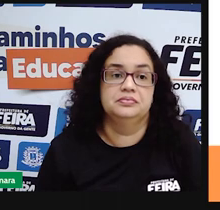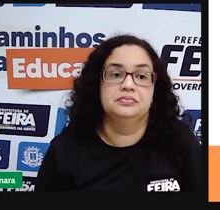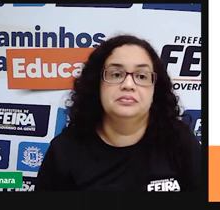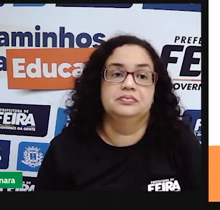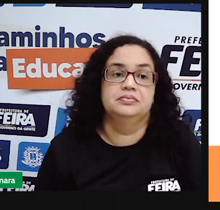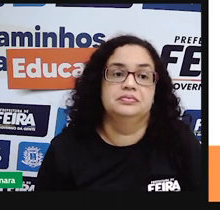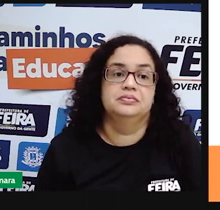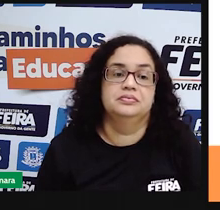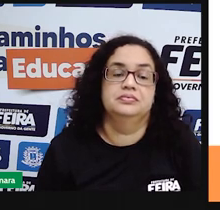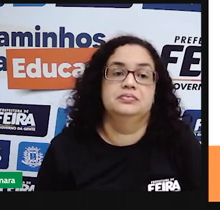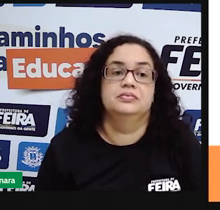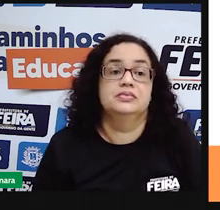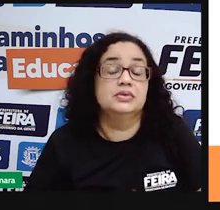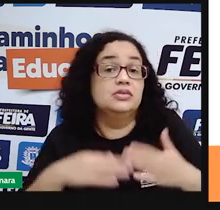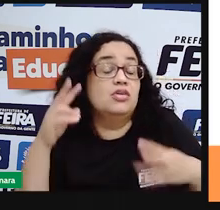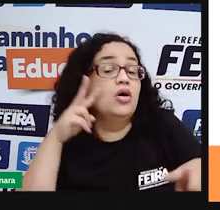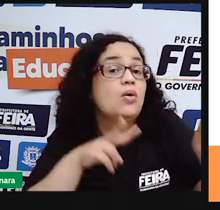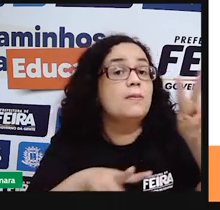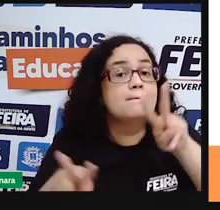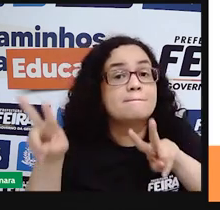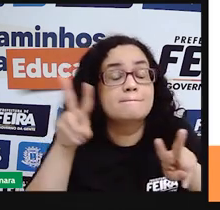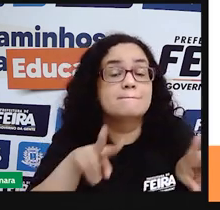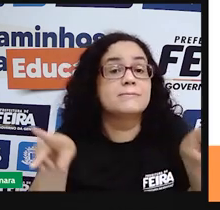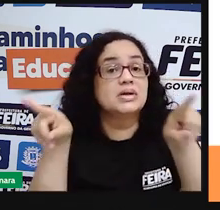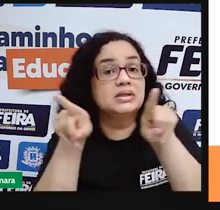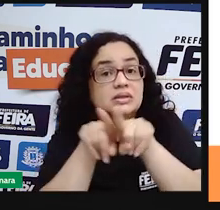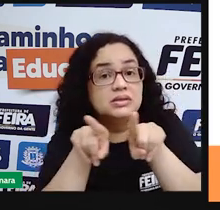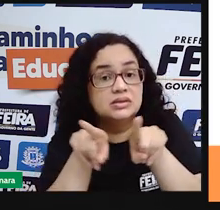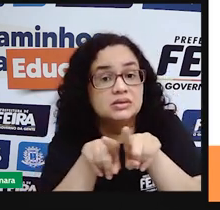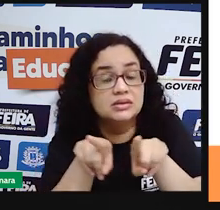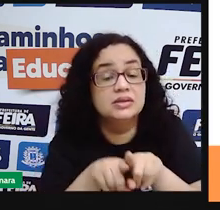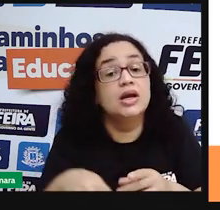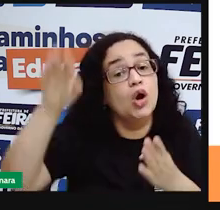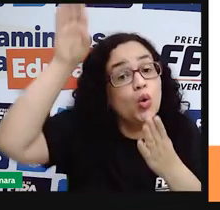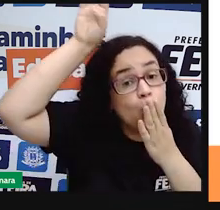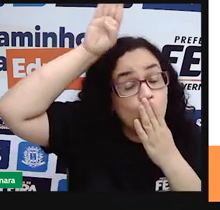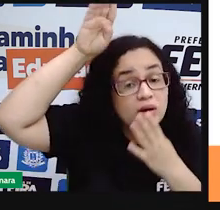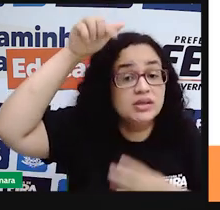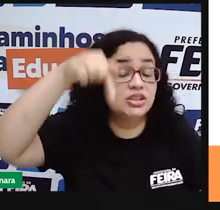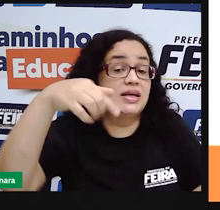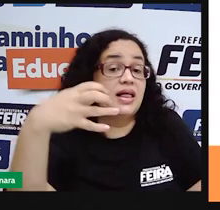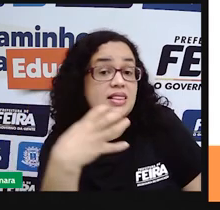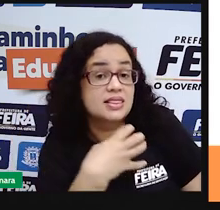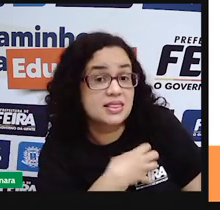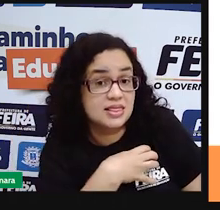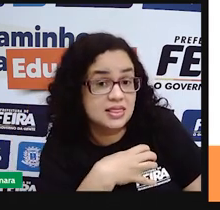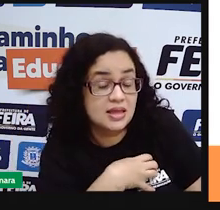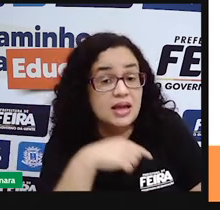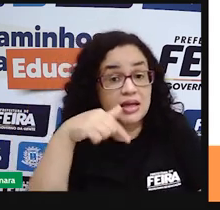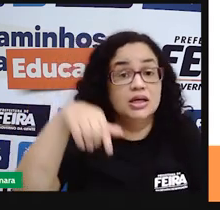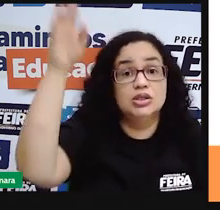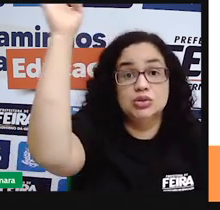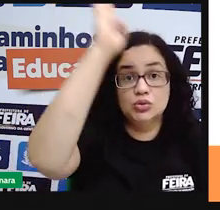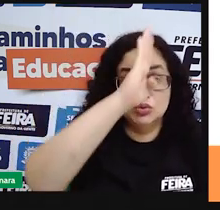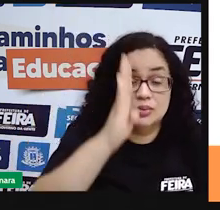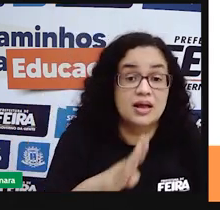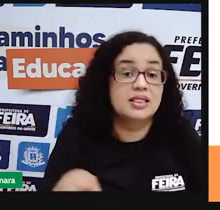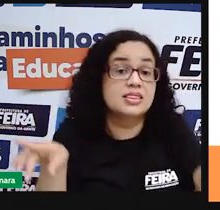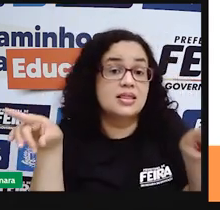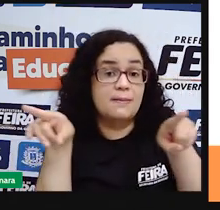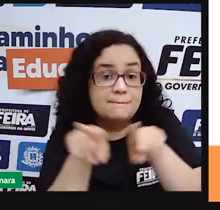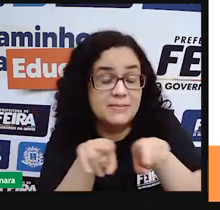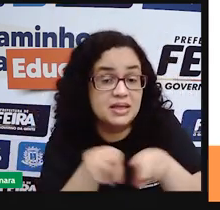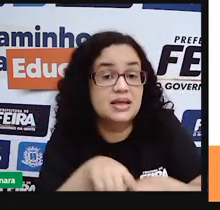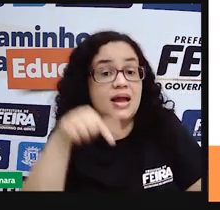E aí a gente observa que tem indígenas na Bahia, tem indígenas aí no Brasil e tem indígenas na